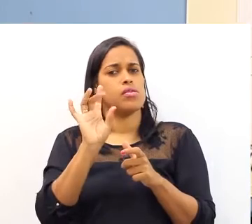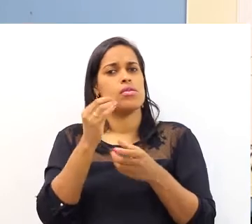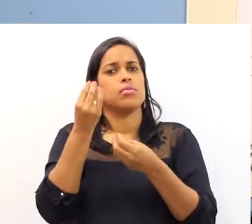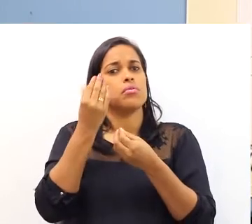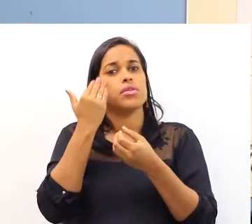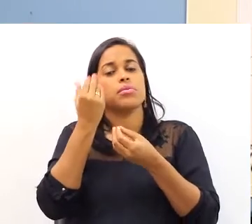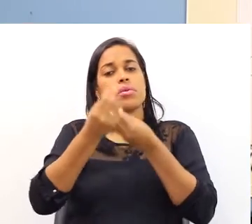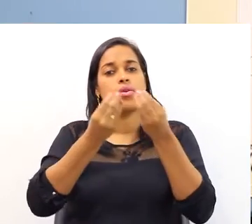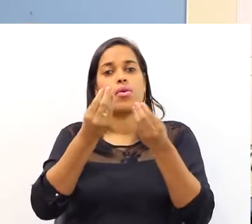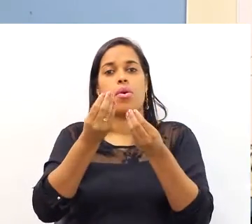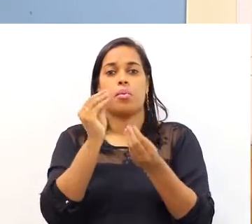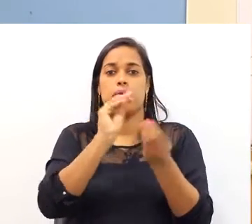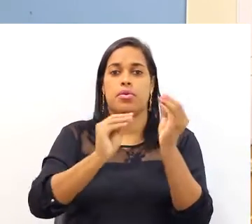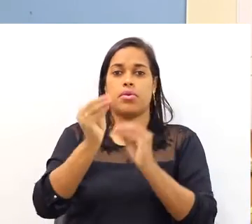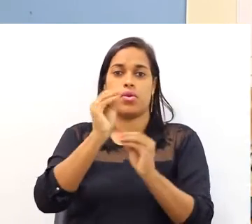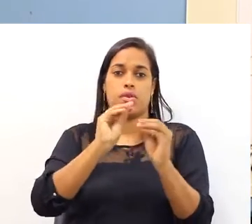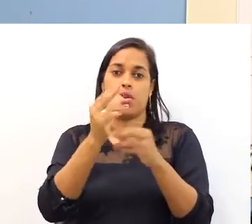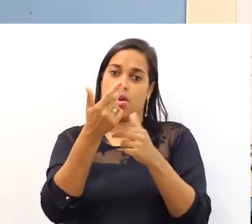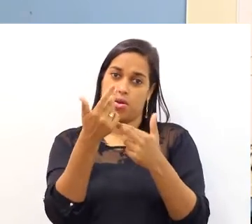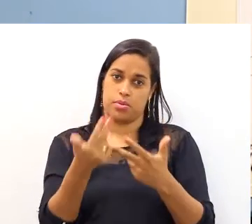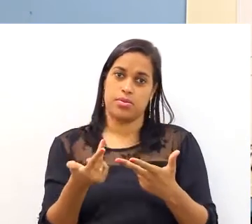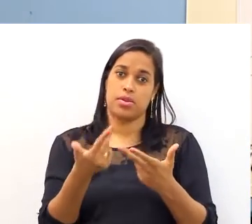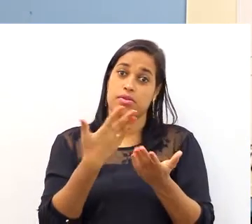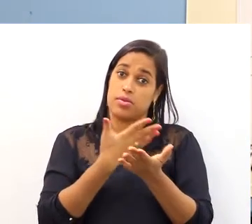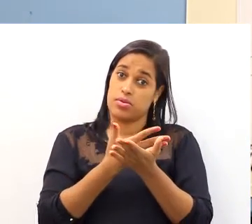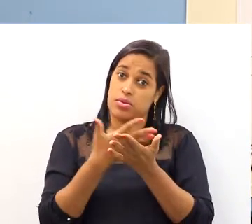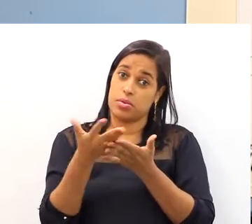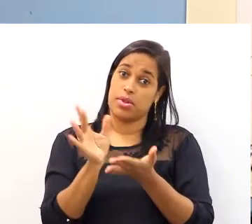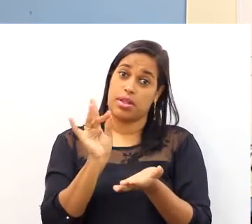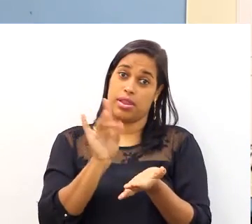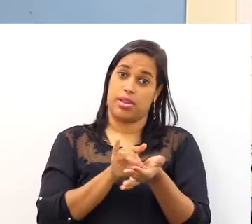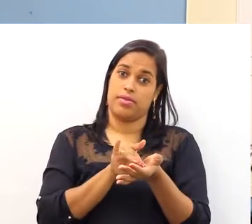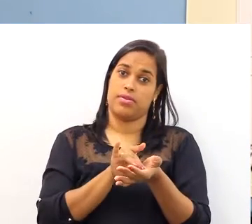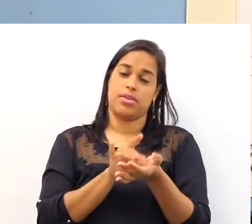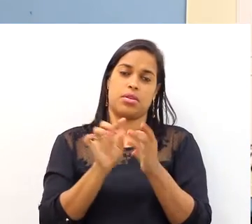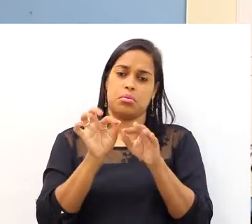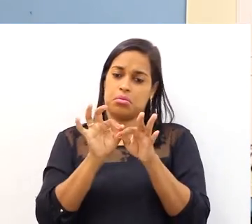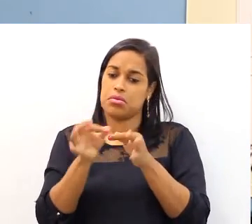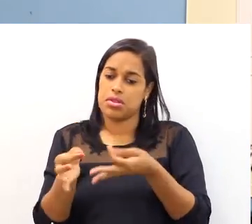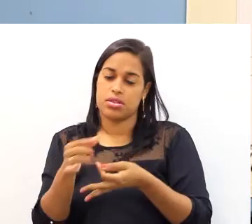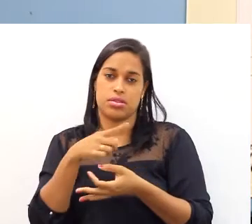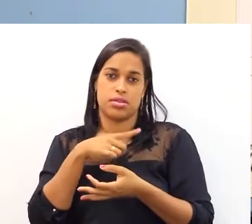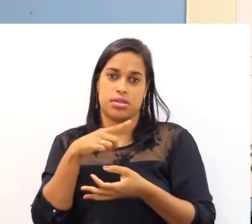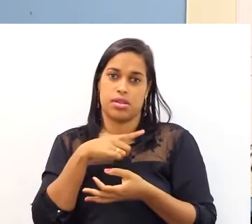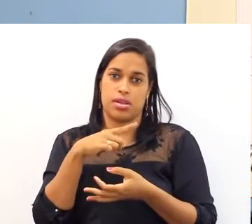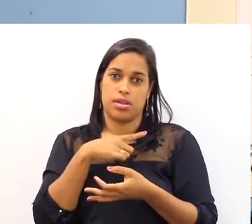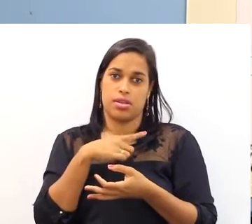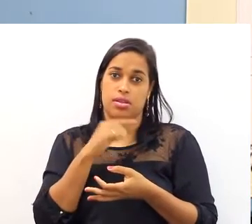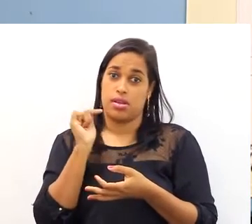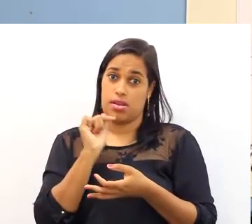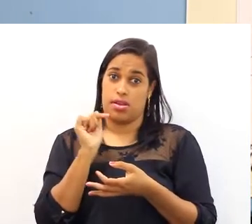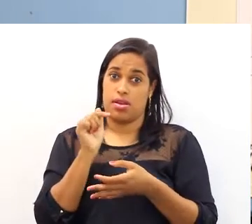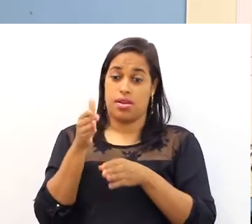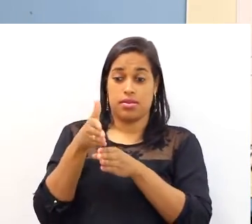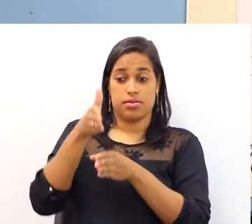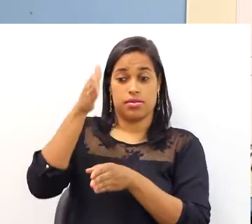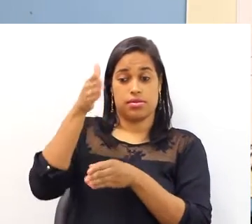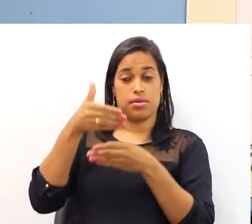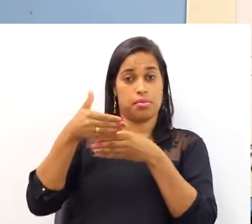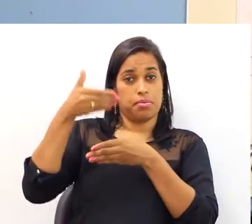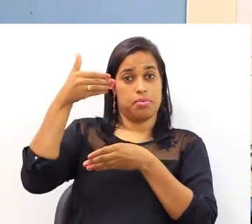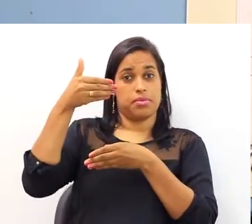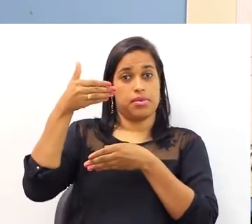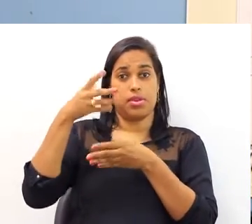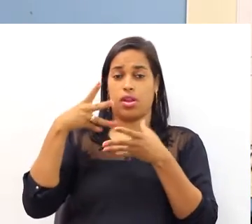objetos aí. Então, vou começar, na verdade, com a parede mais simples que tem, que é essa parede de fundo,